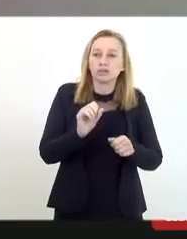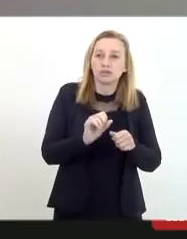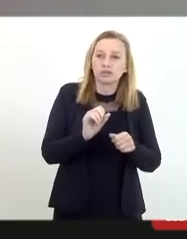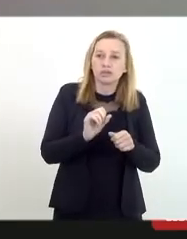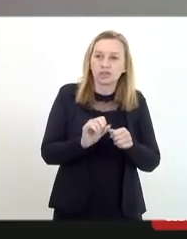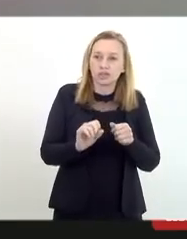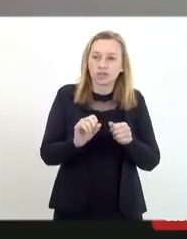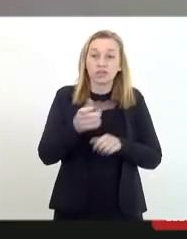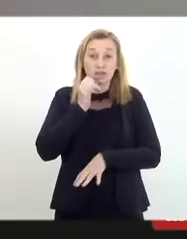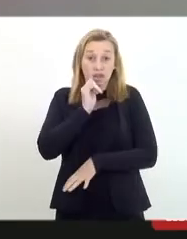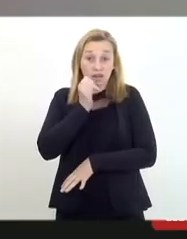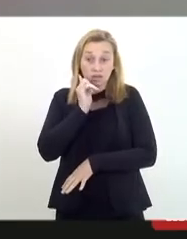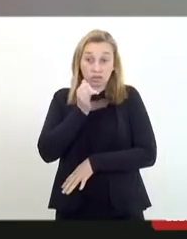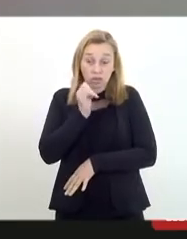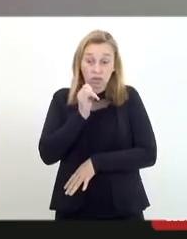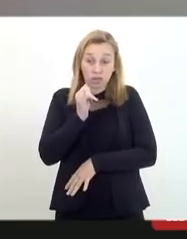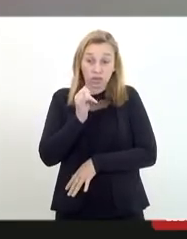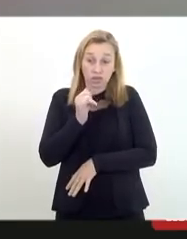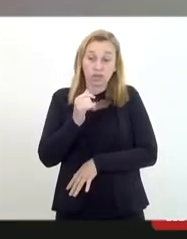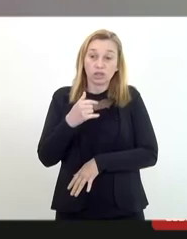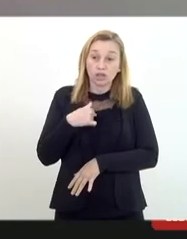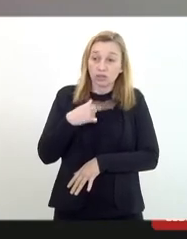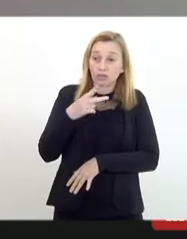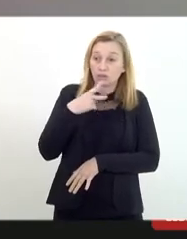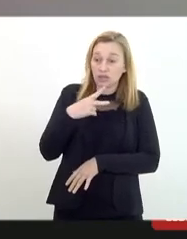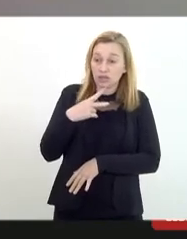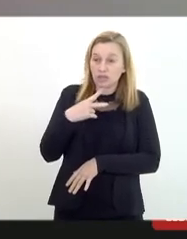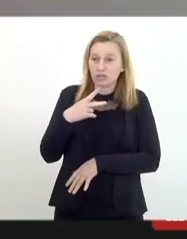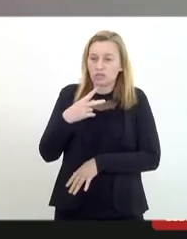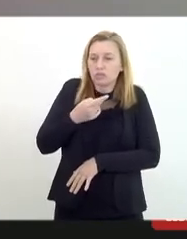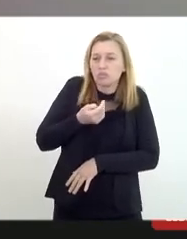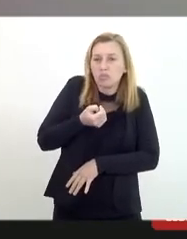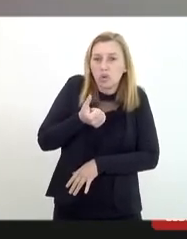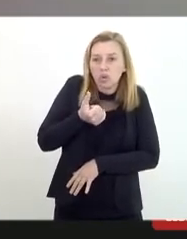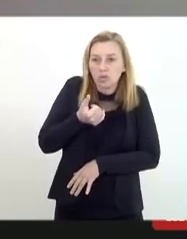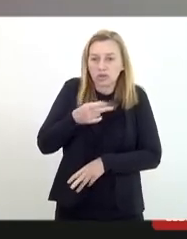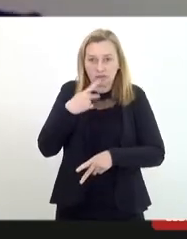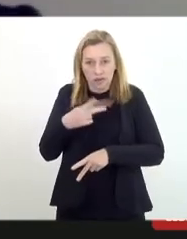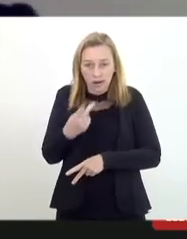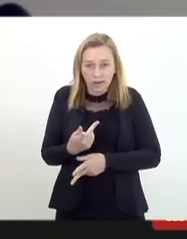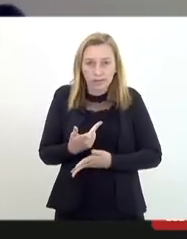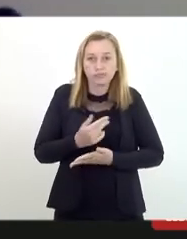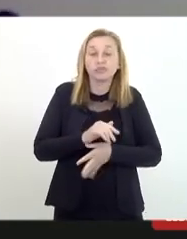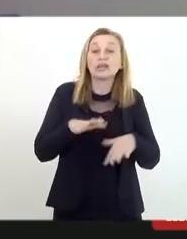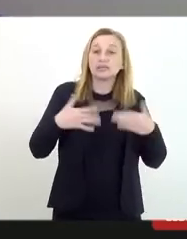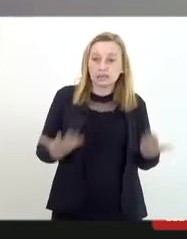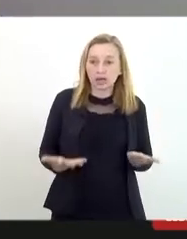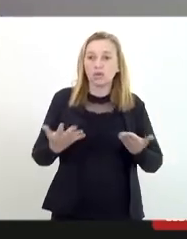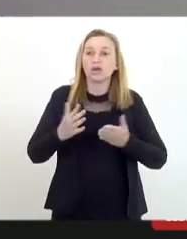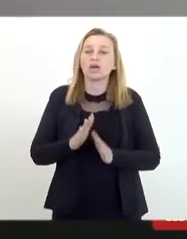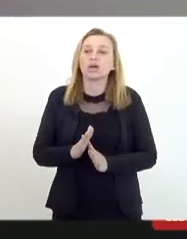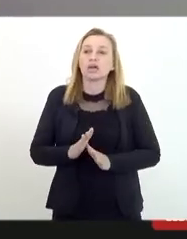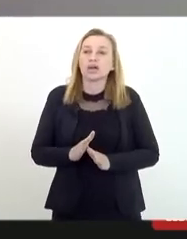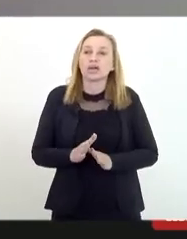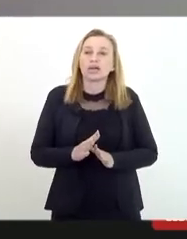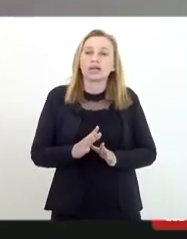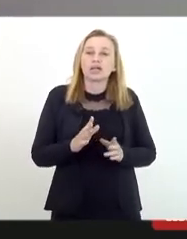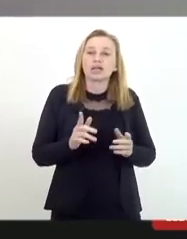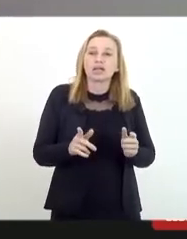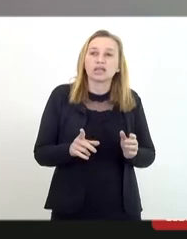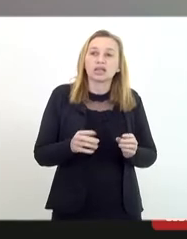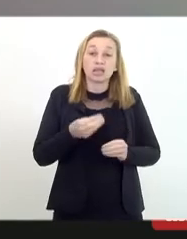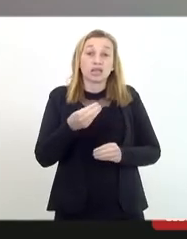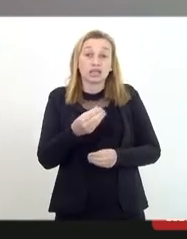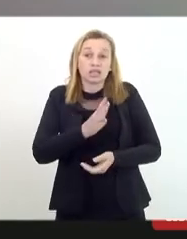relatoria que aqui estou fazendo brevíssimos comentários, então, essa omissão, essa leniência, esse